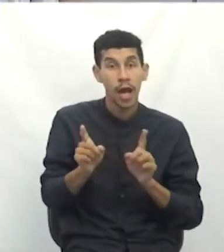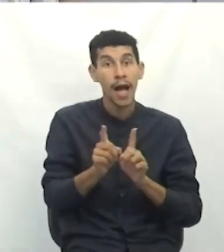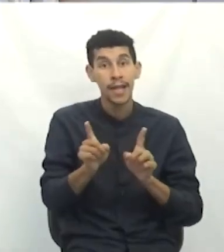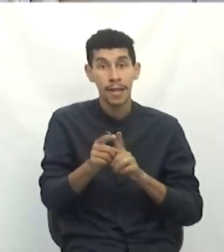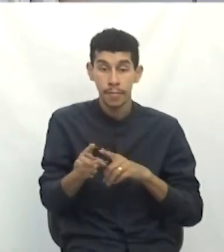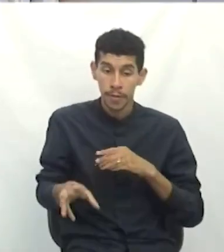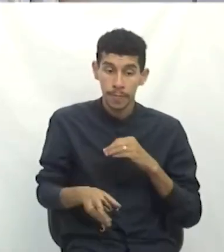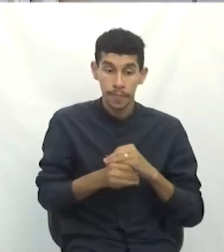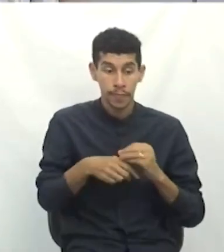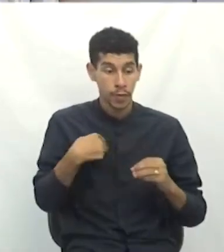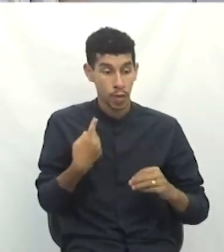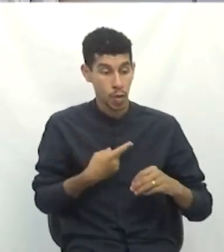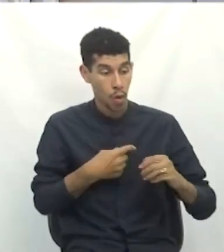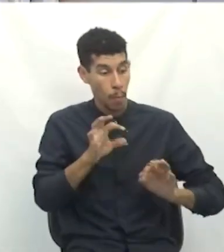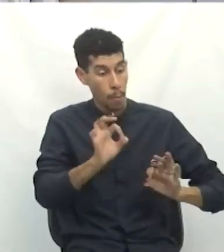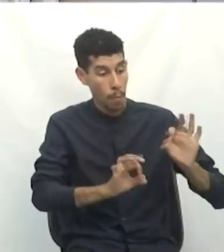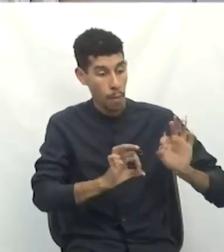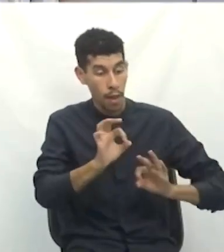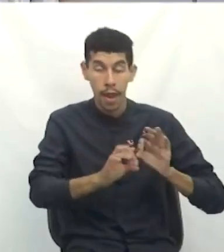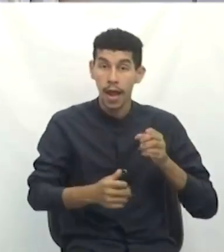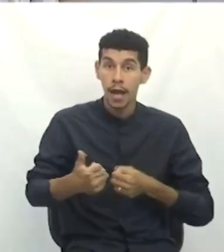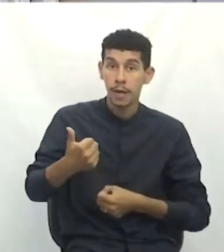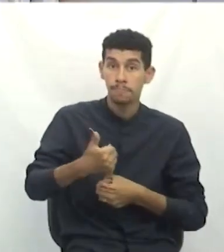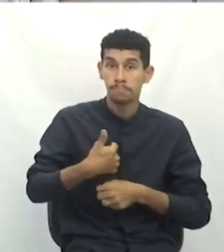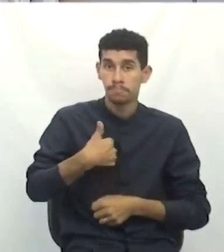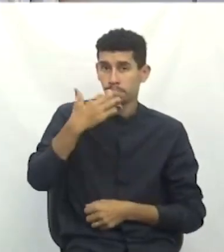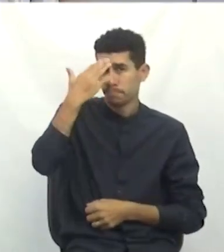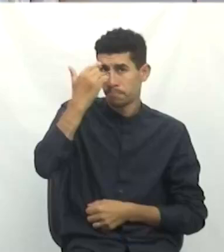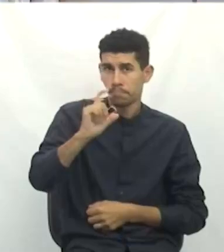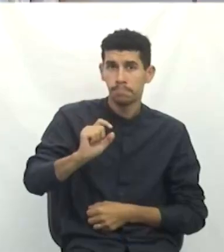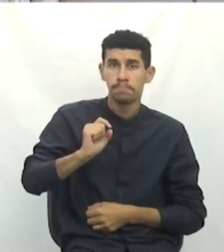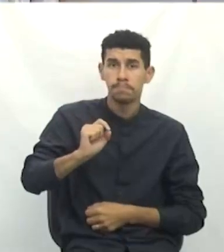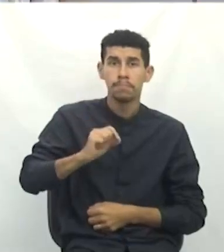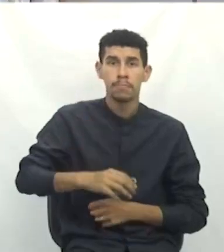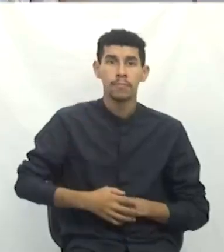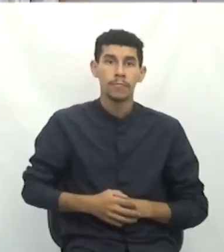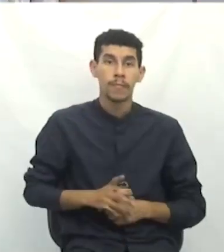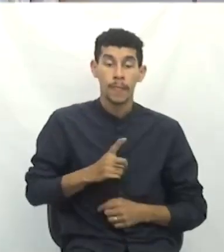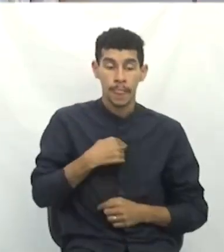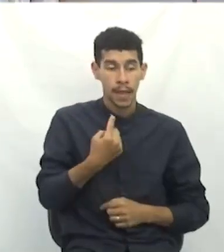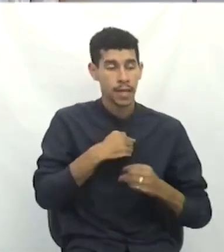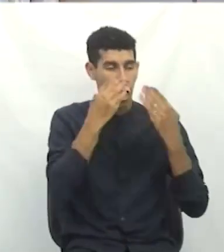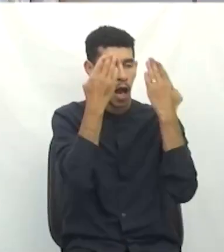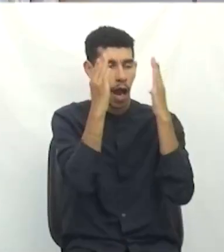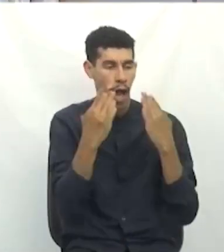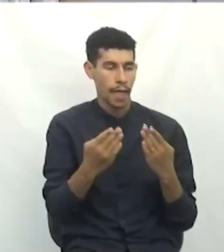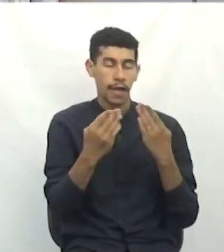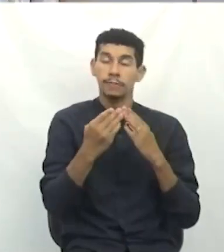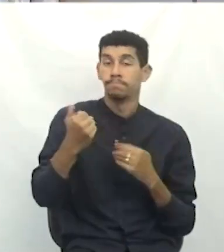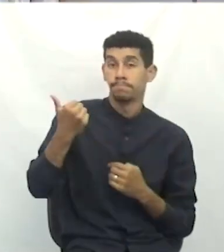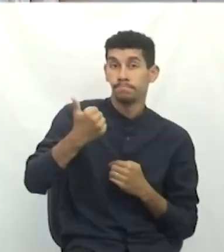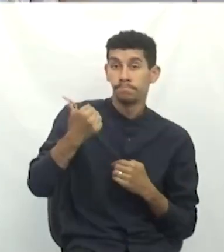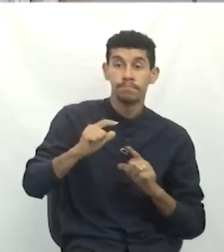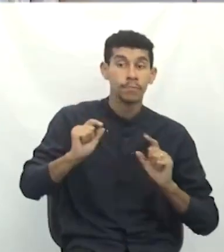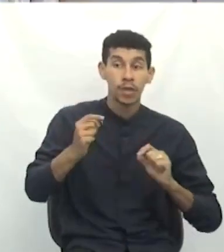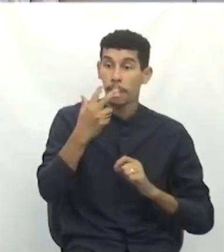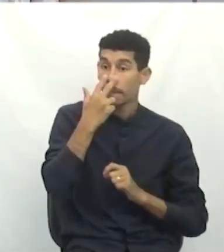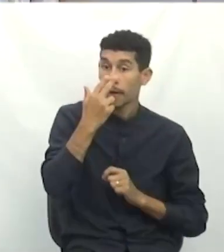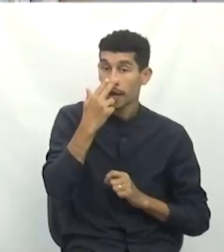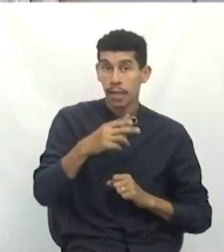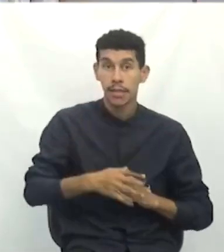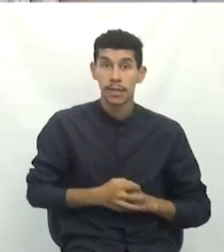o nosso plano diretor, eu sei que quando a gente analisa ele de primeira mão, parece que ele